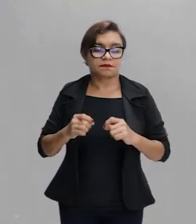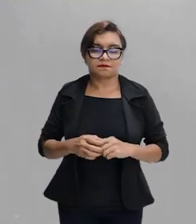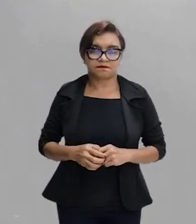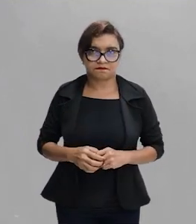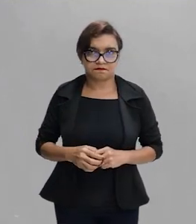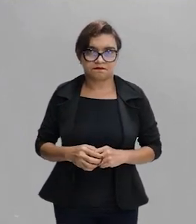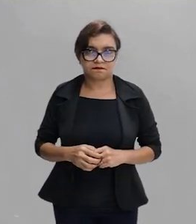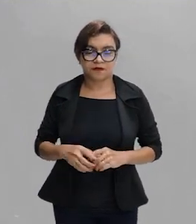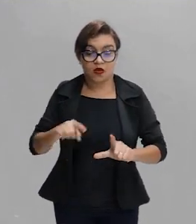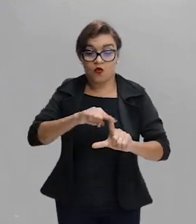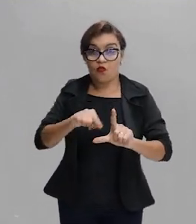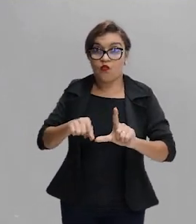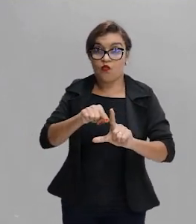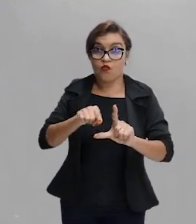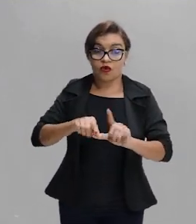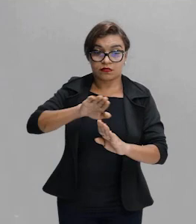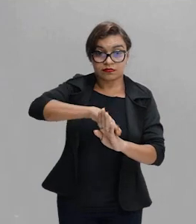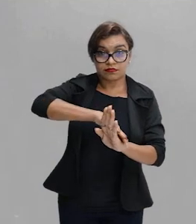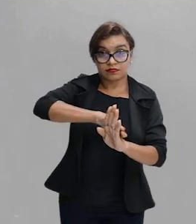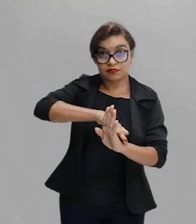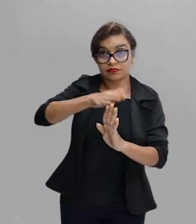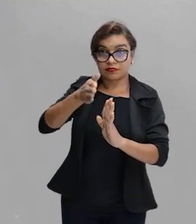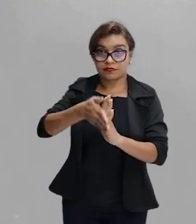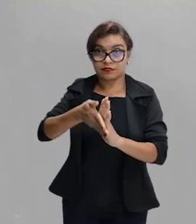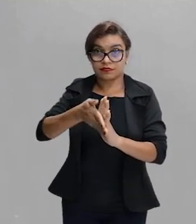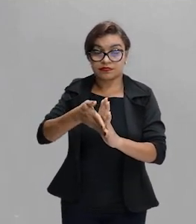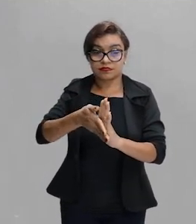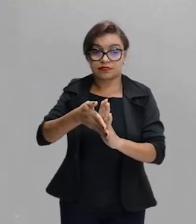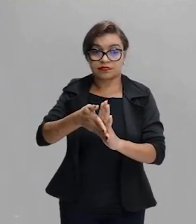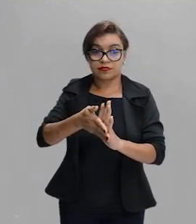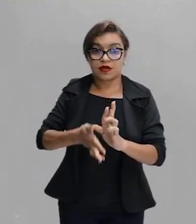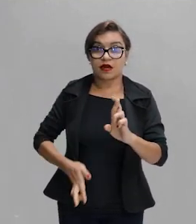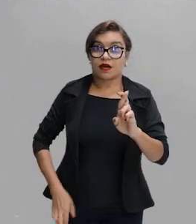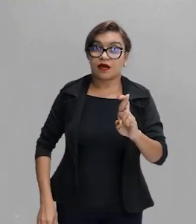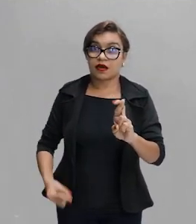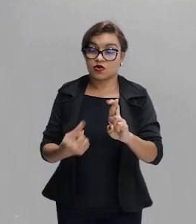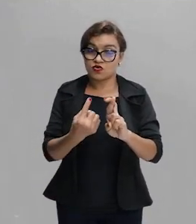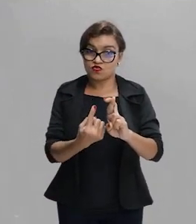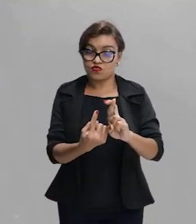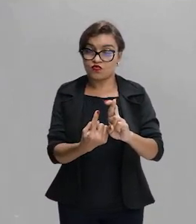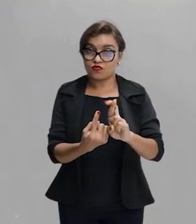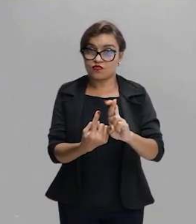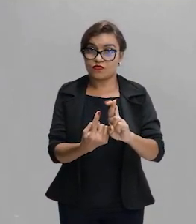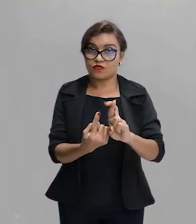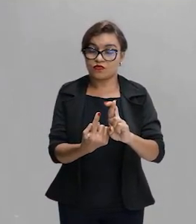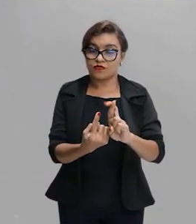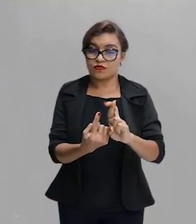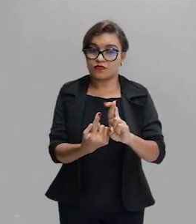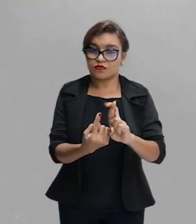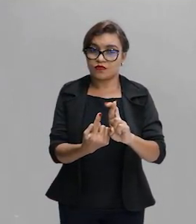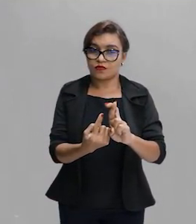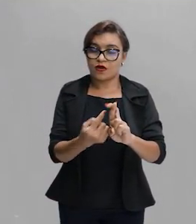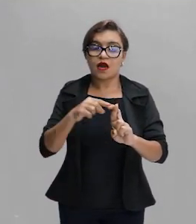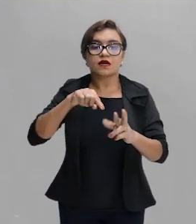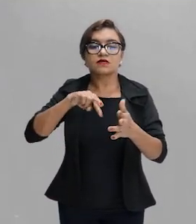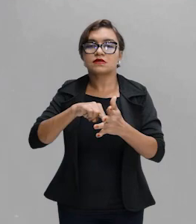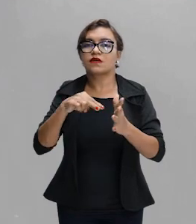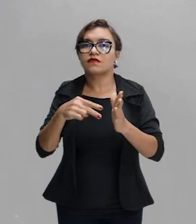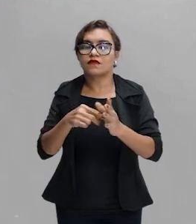o ângulo entre as faces vai ser r1 que é o raio o ângulo de